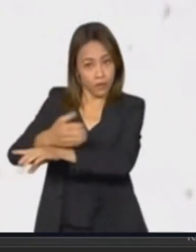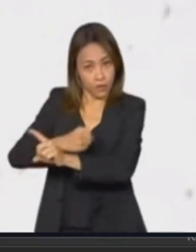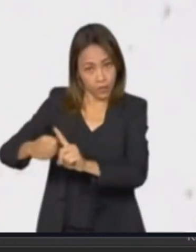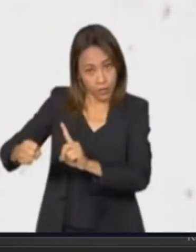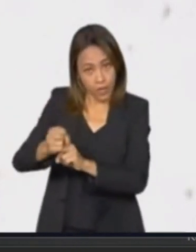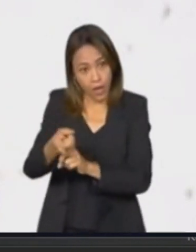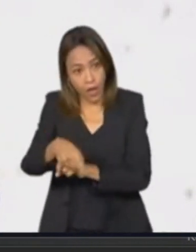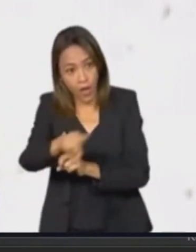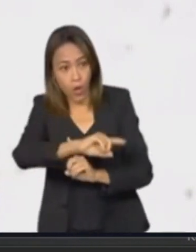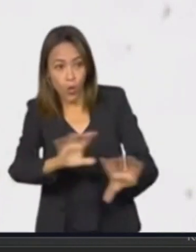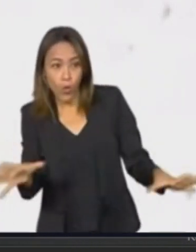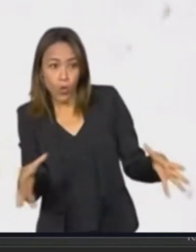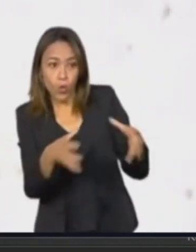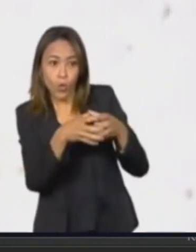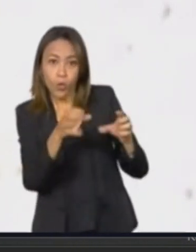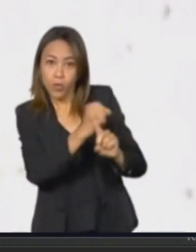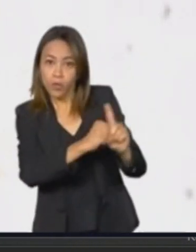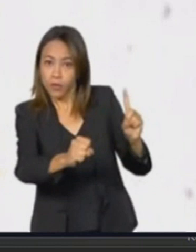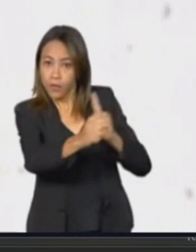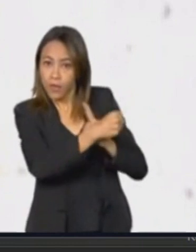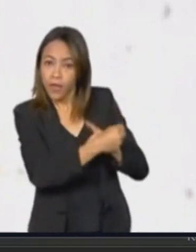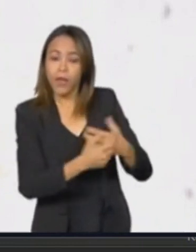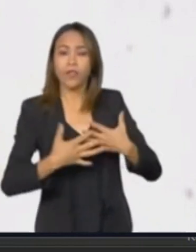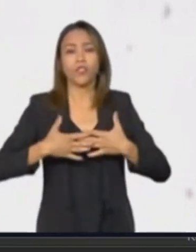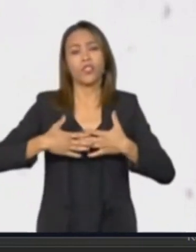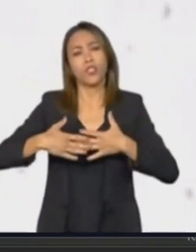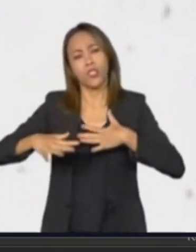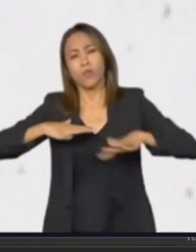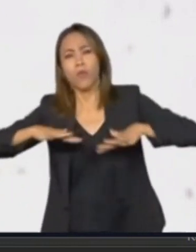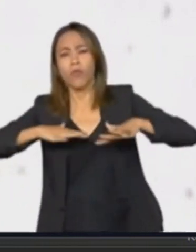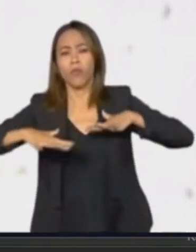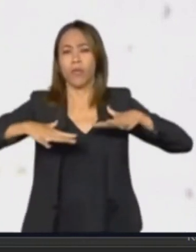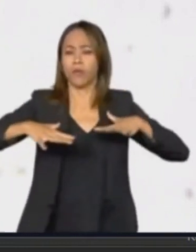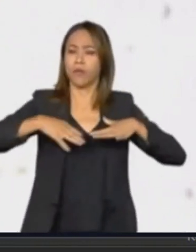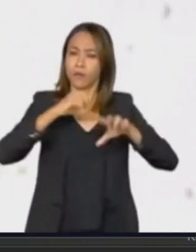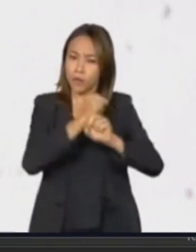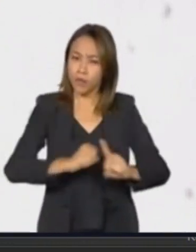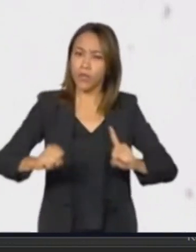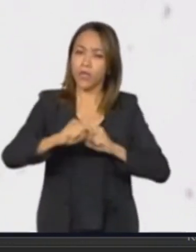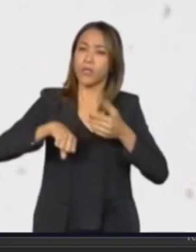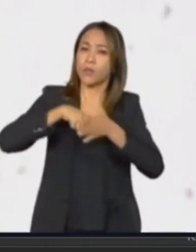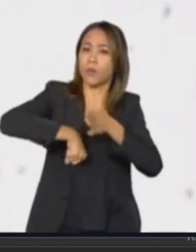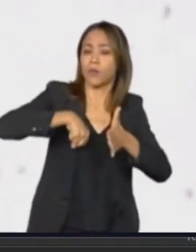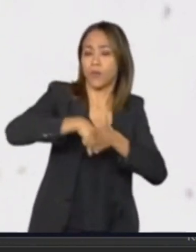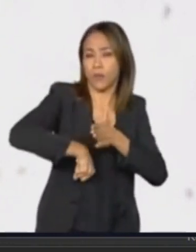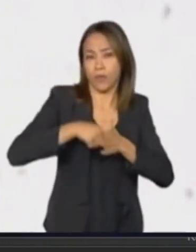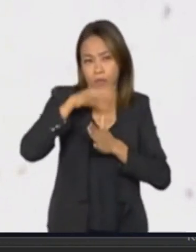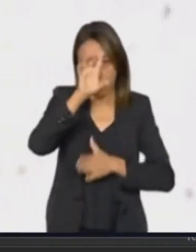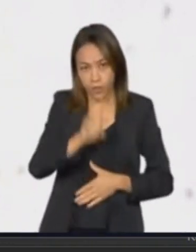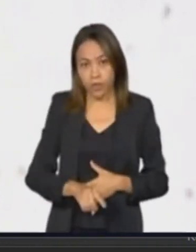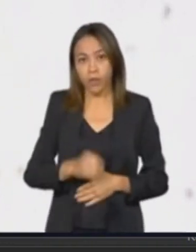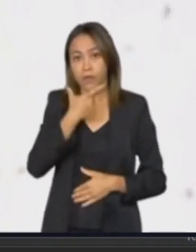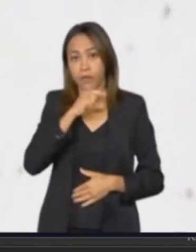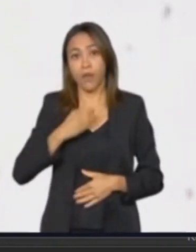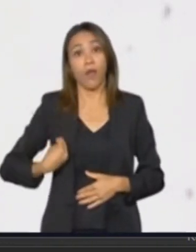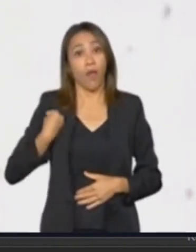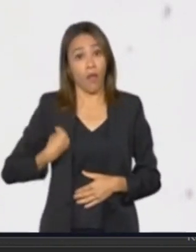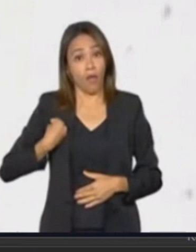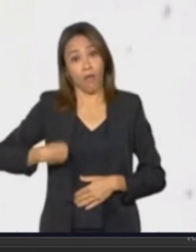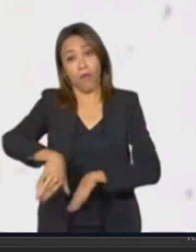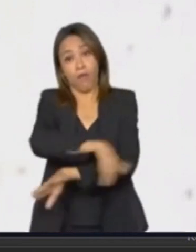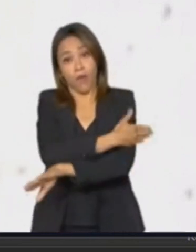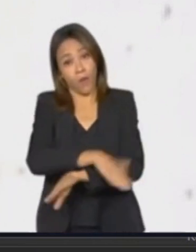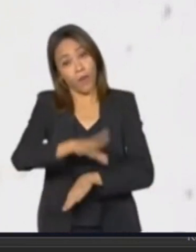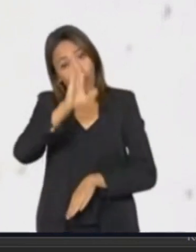organizações da sociedade civil e movimentos sociais que lutam pelo direito da população em situação de rua, que são os